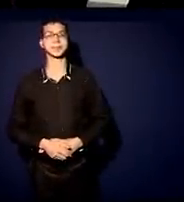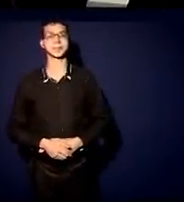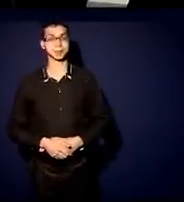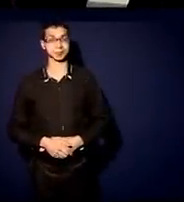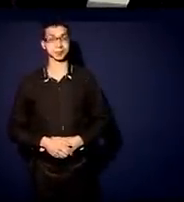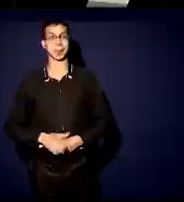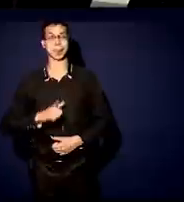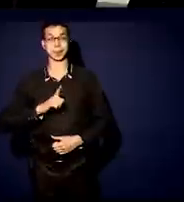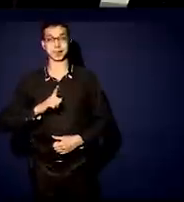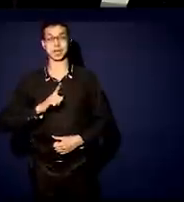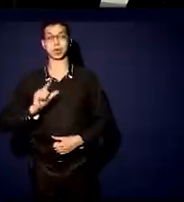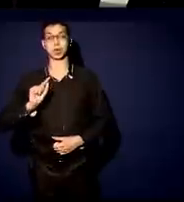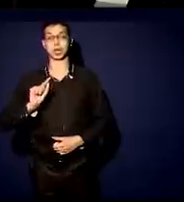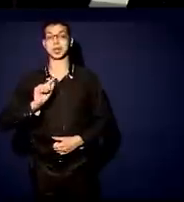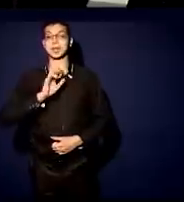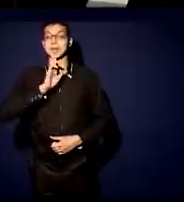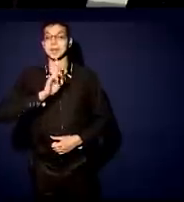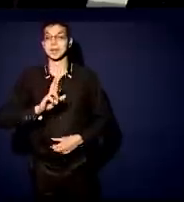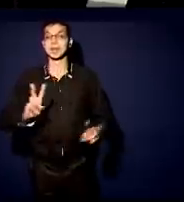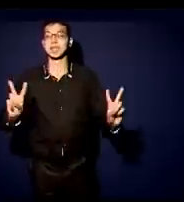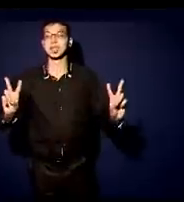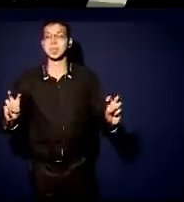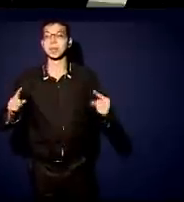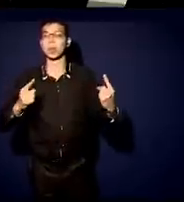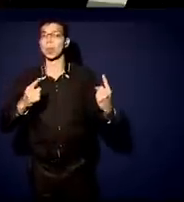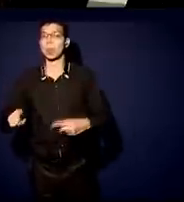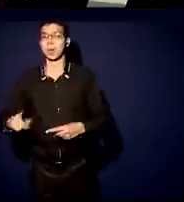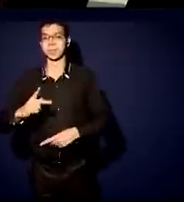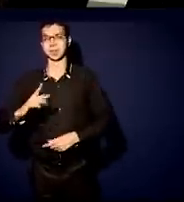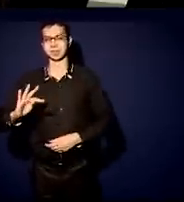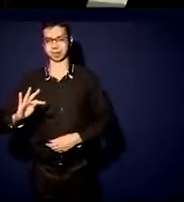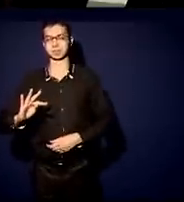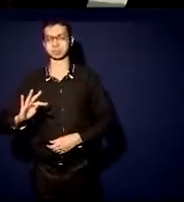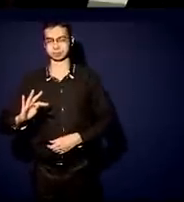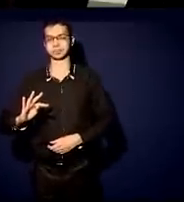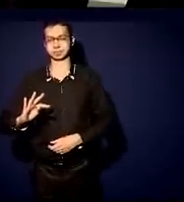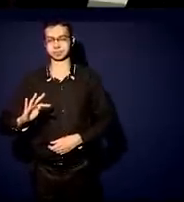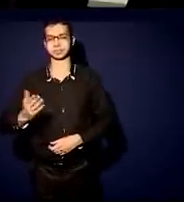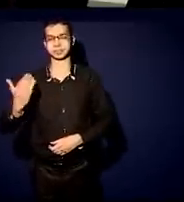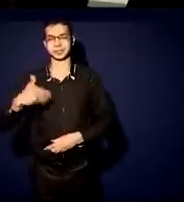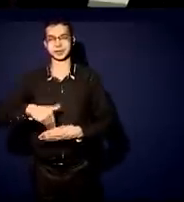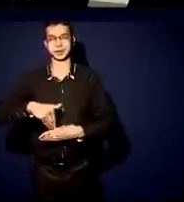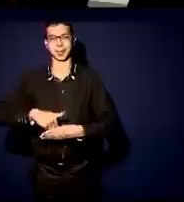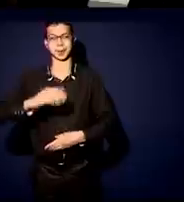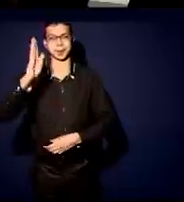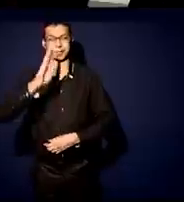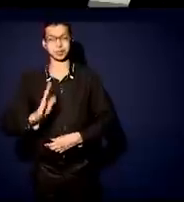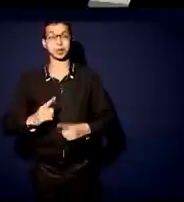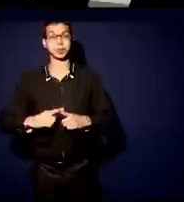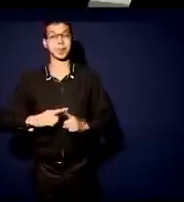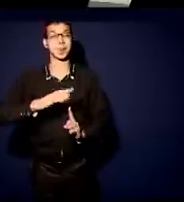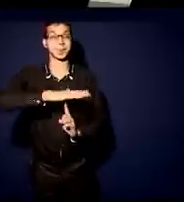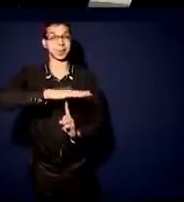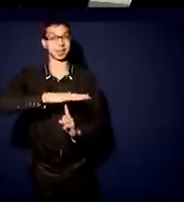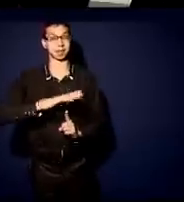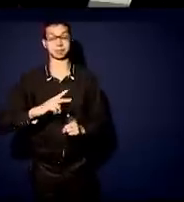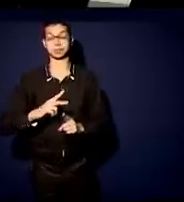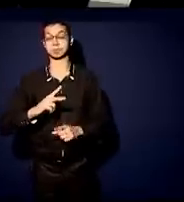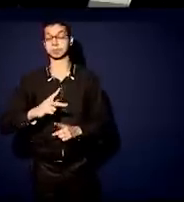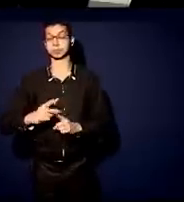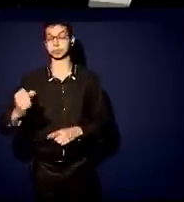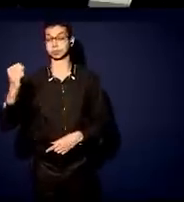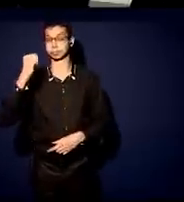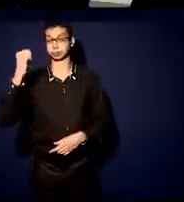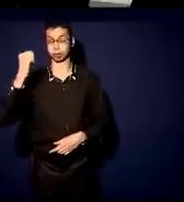bastante antipetista na eleição nacional, nessa última eleição. O Paraná foi o campeão nisso, acho que foram